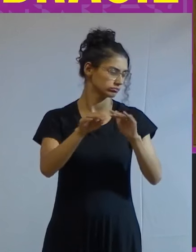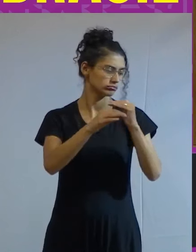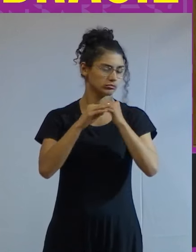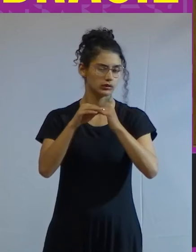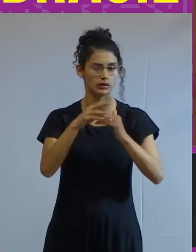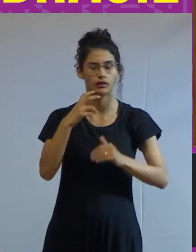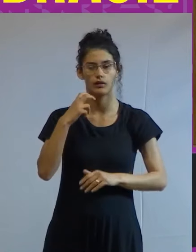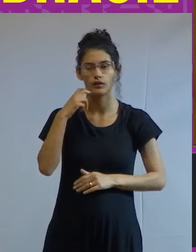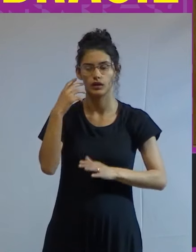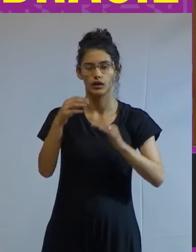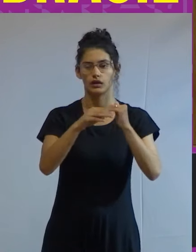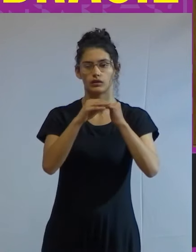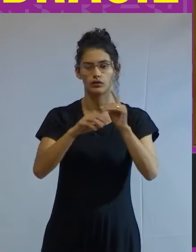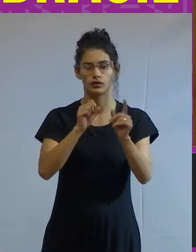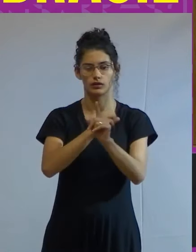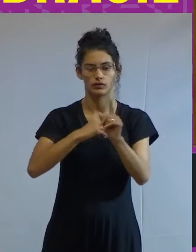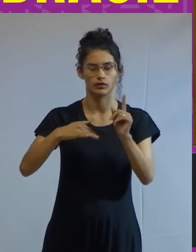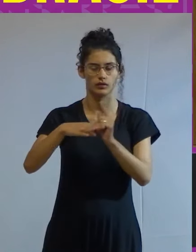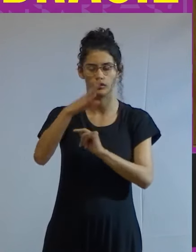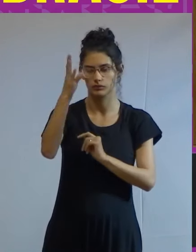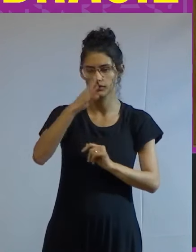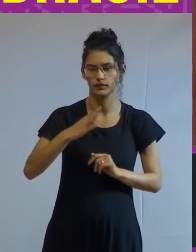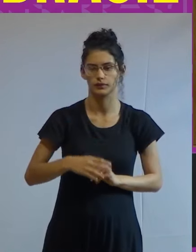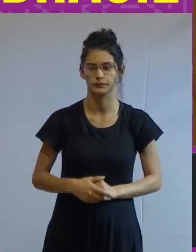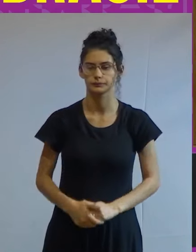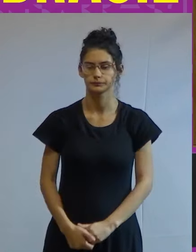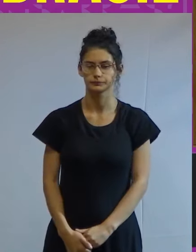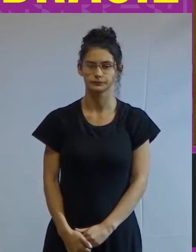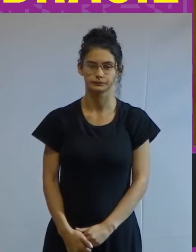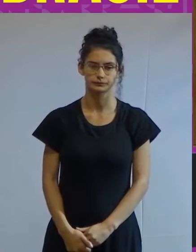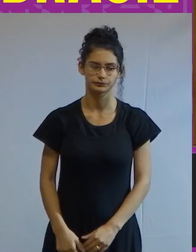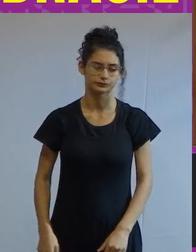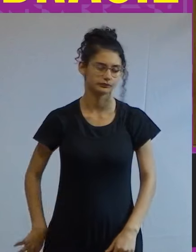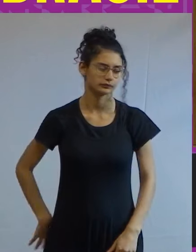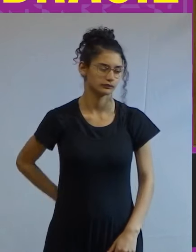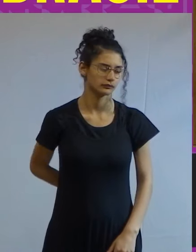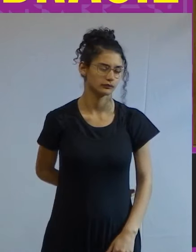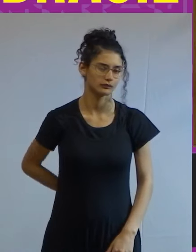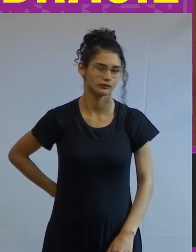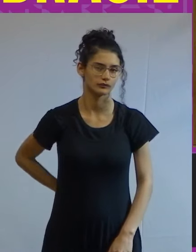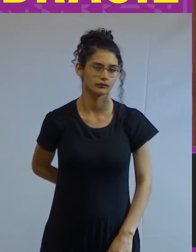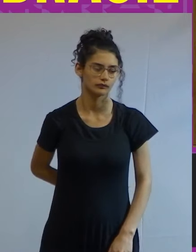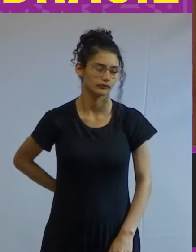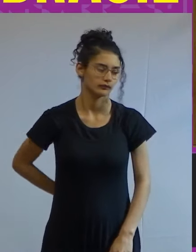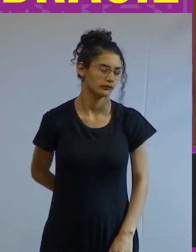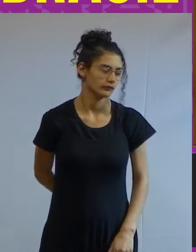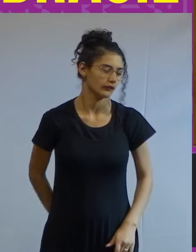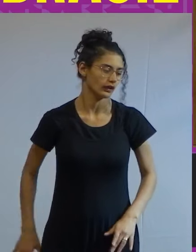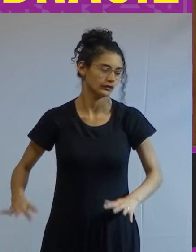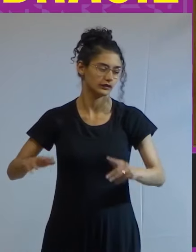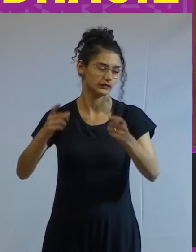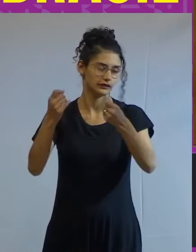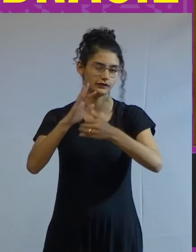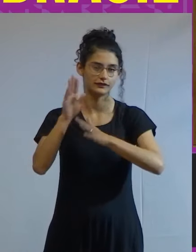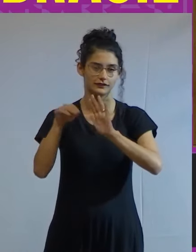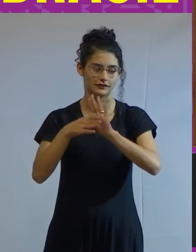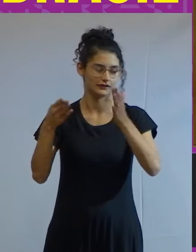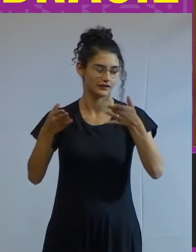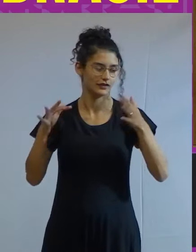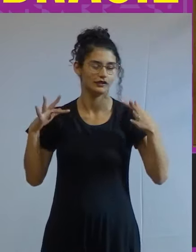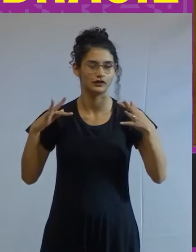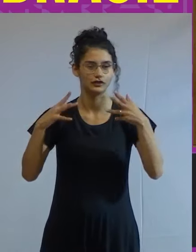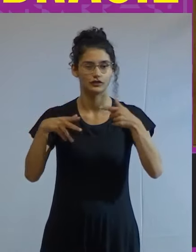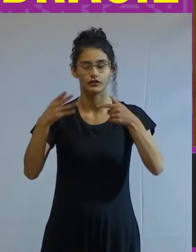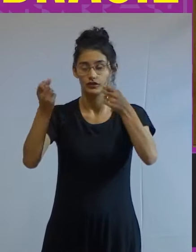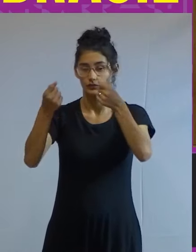da vergonhosa desigualdade social brasileira assim em função de tudo que já foi dito até aqui de tudo que